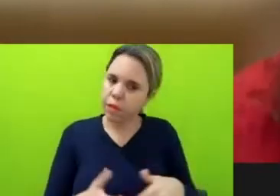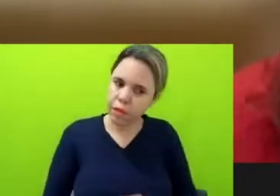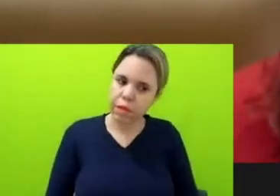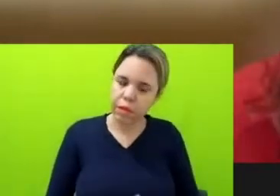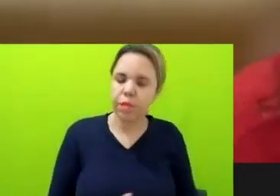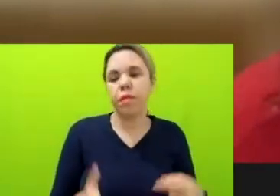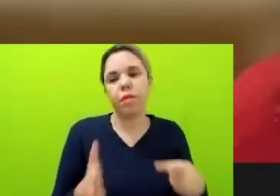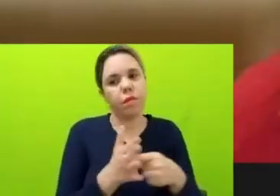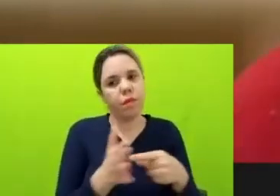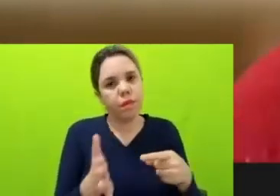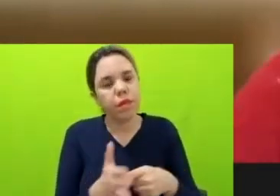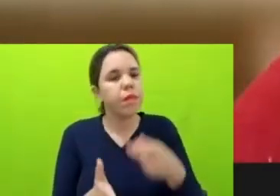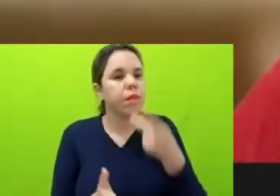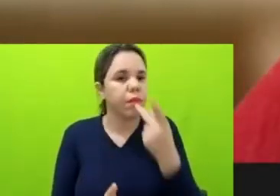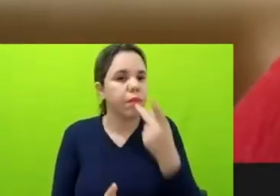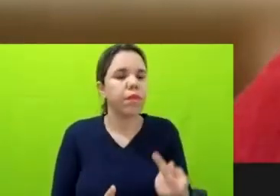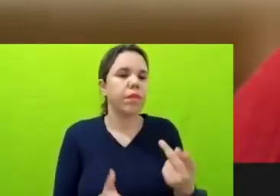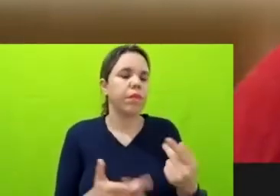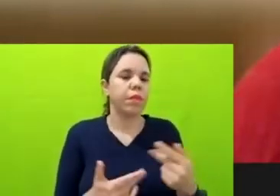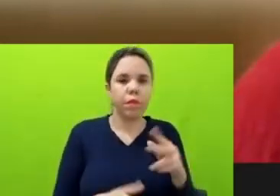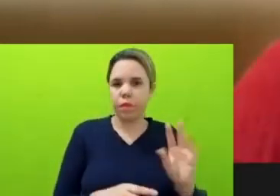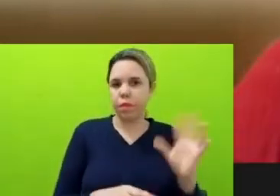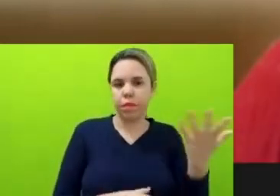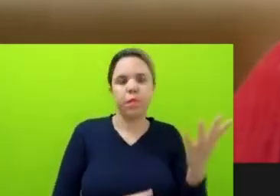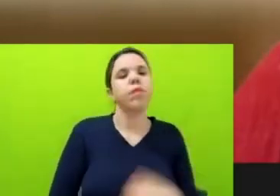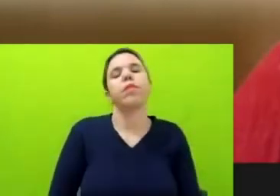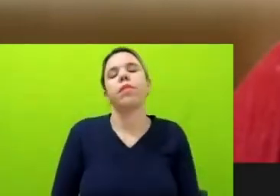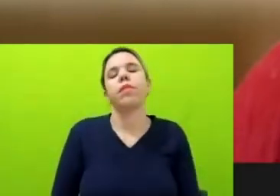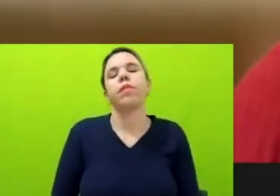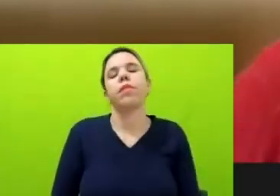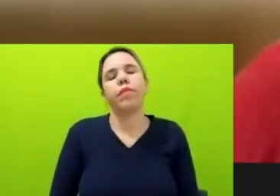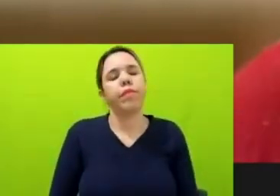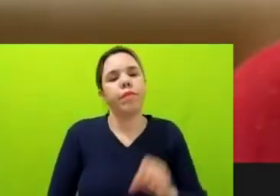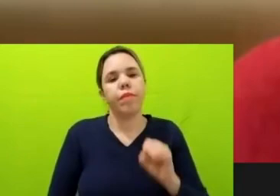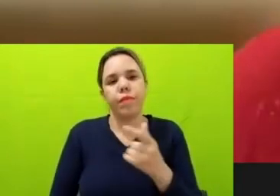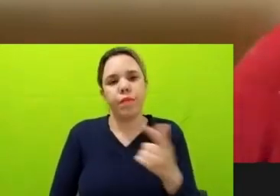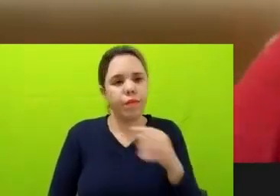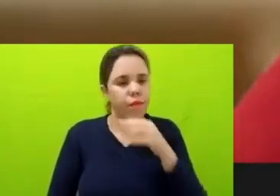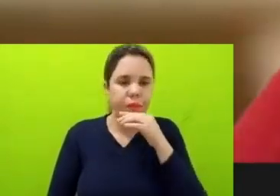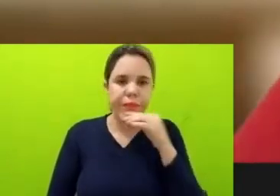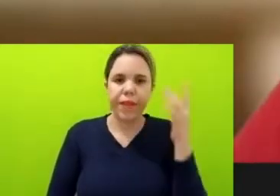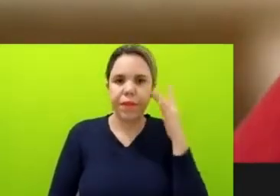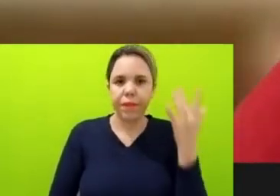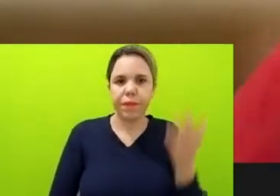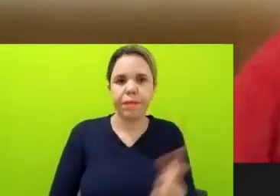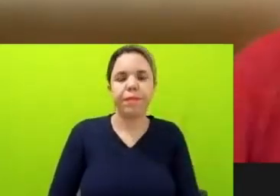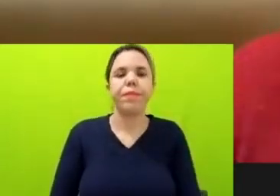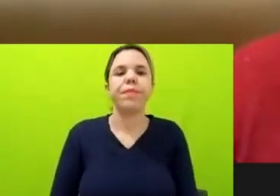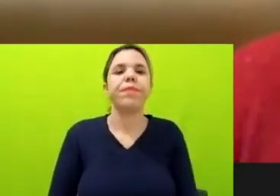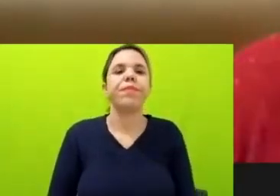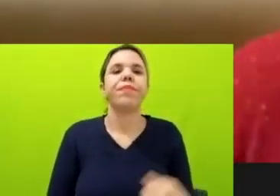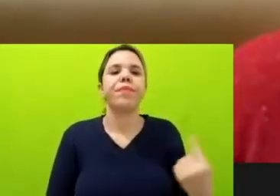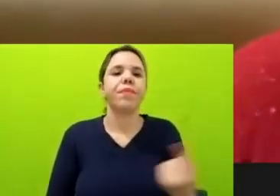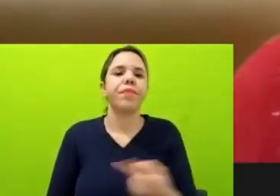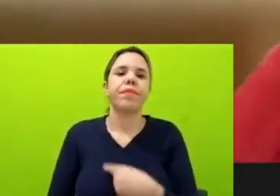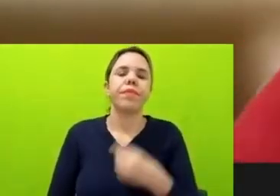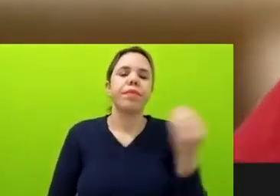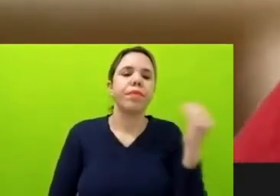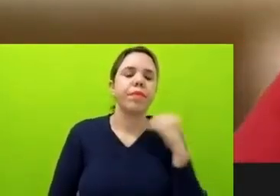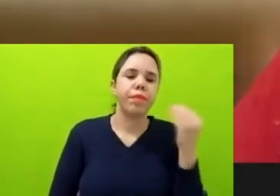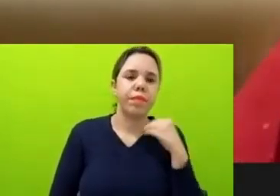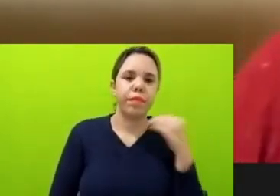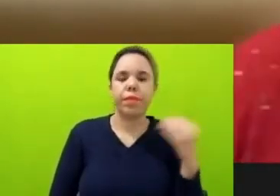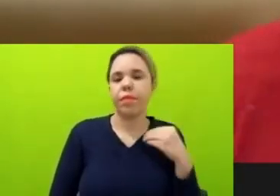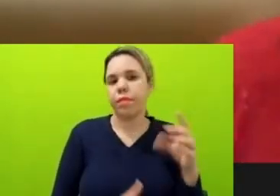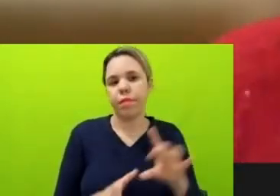de apontar o que está acontecendo. E, sem isso, eu acho que a nossa fragilizada democracia estaria muito mais